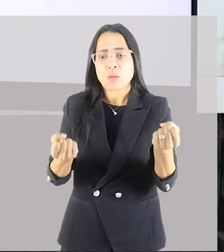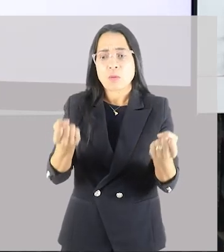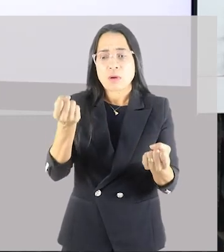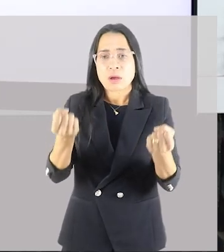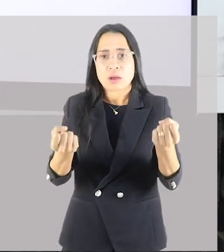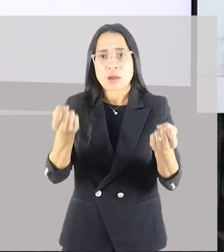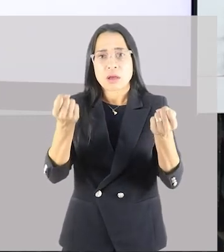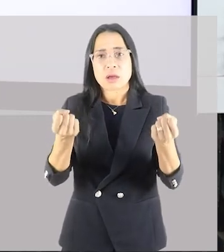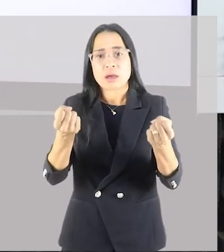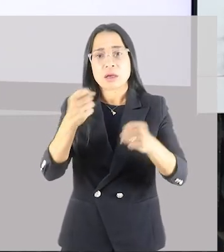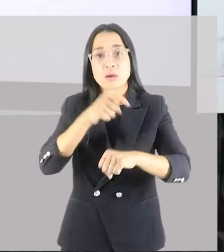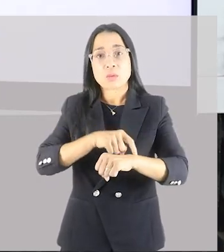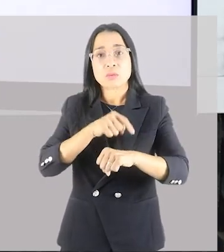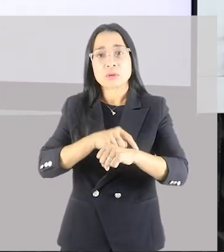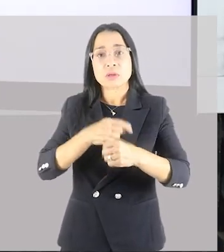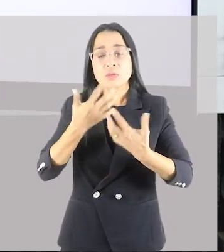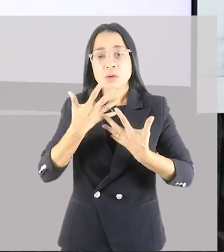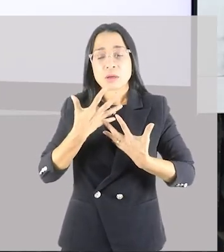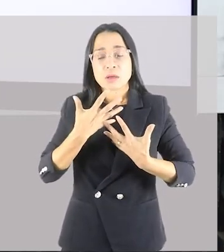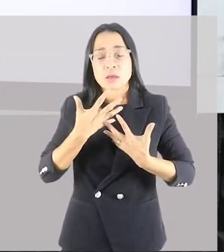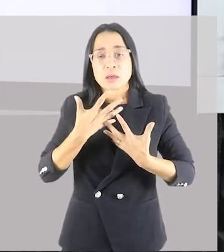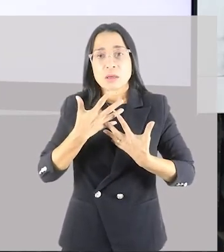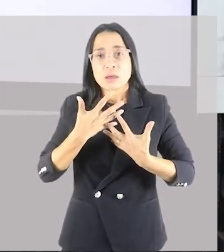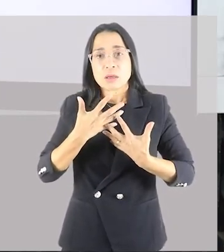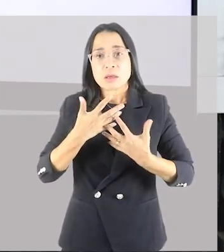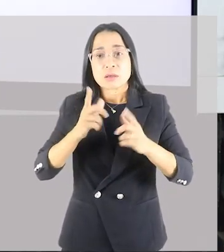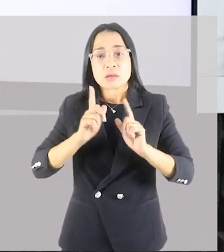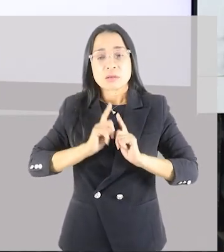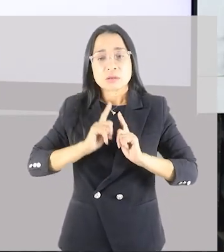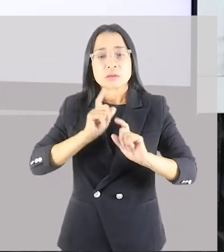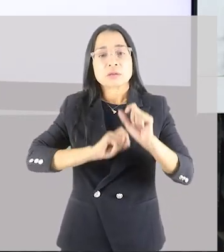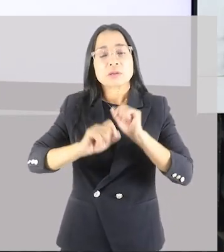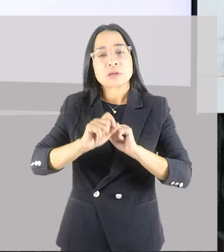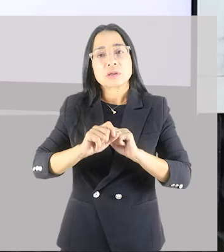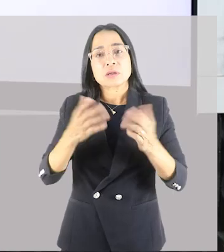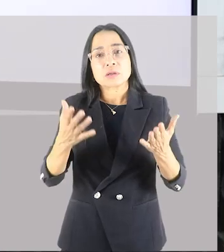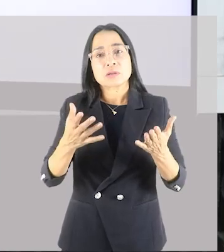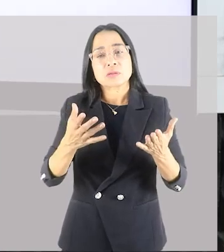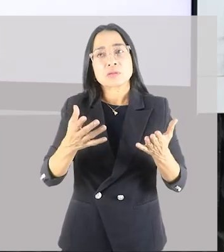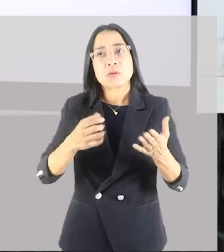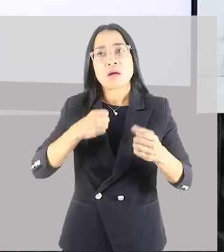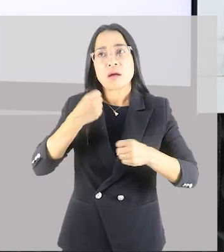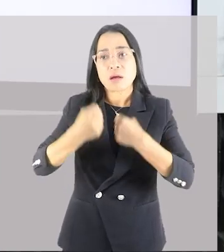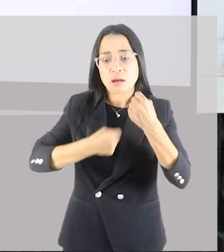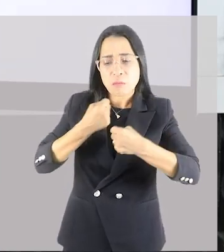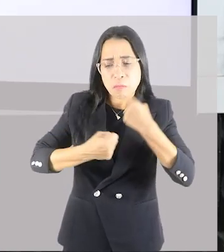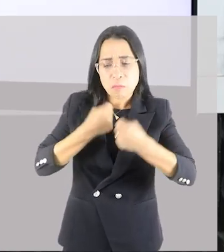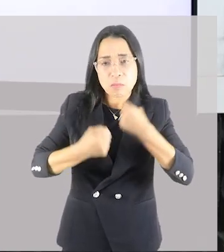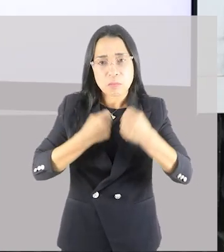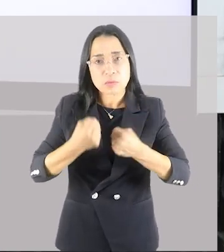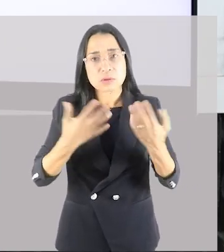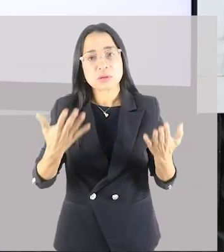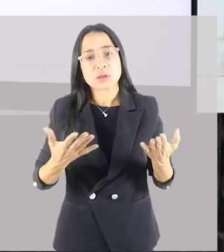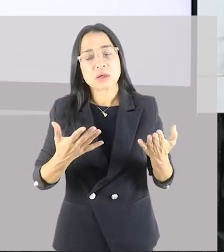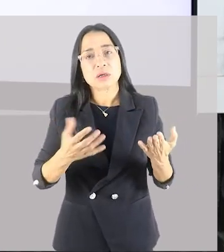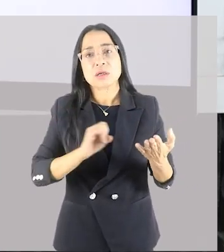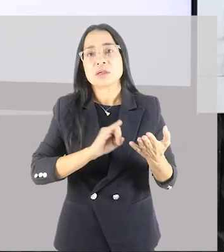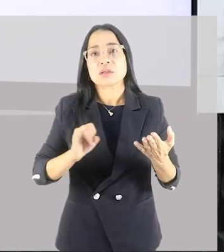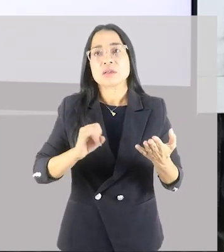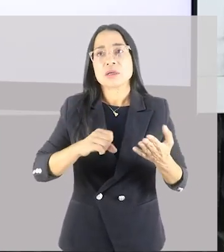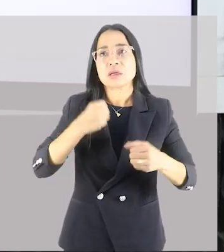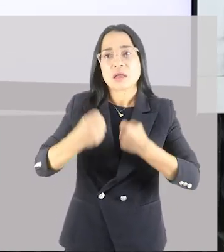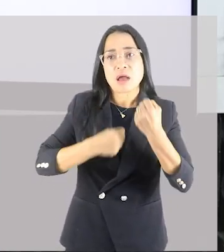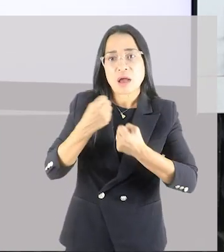tempo de descanso, tem a ver com a velocidade com que eu executo, por exemplo, uma corrida. Então, se eu corro em alta velocidade,